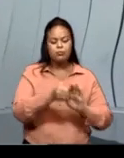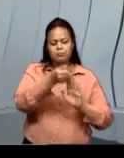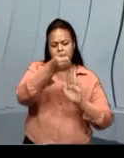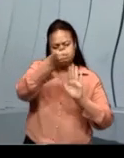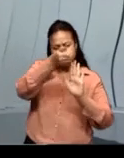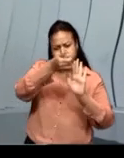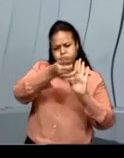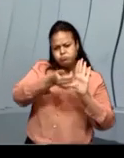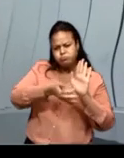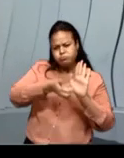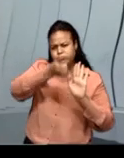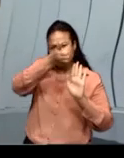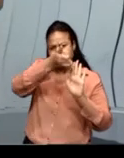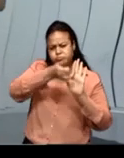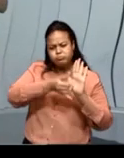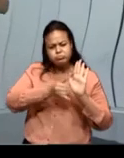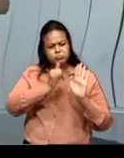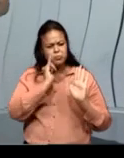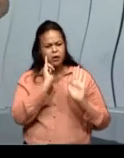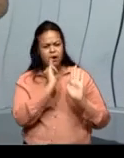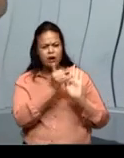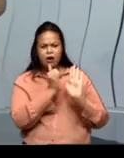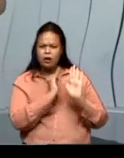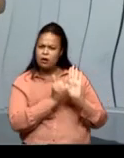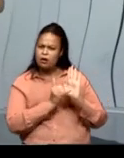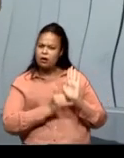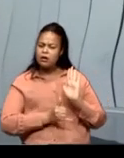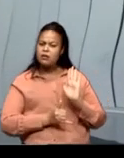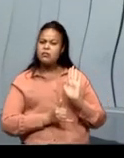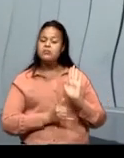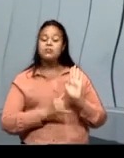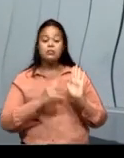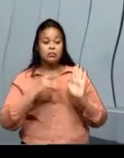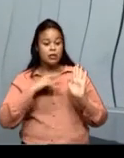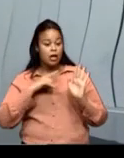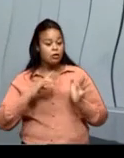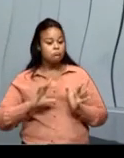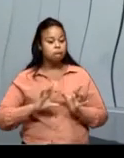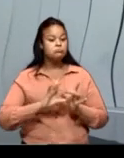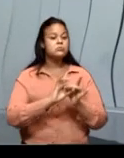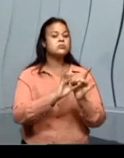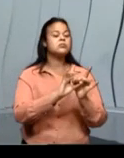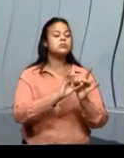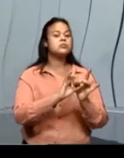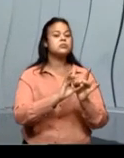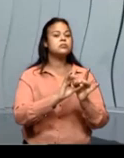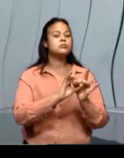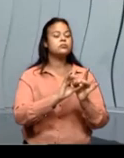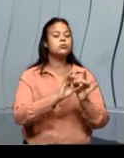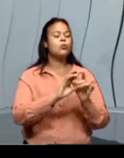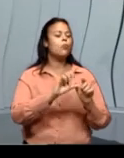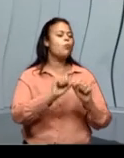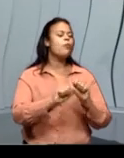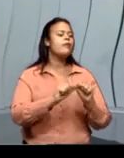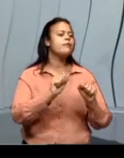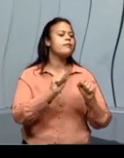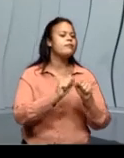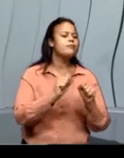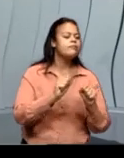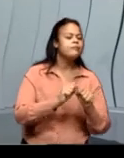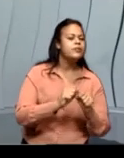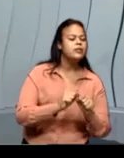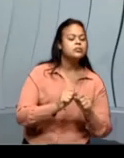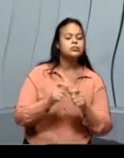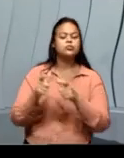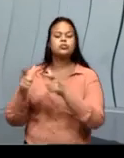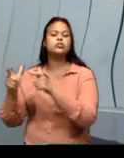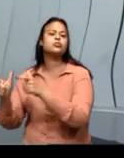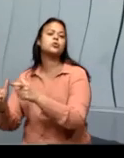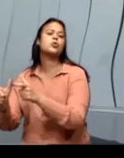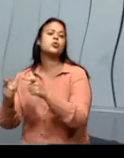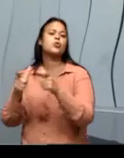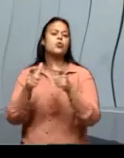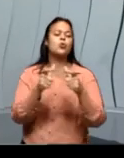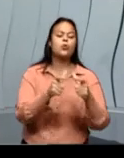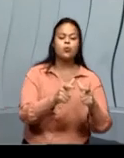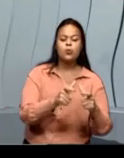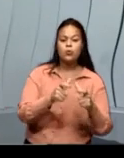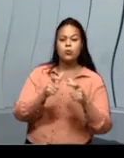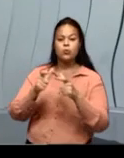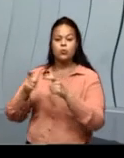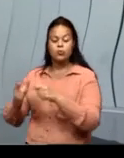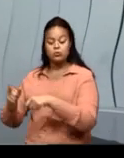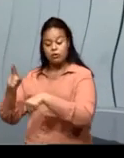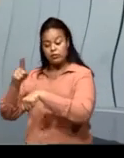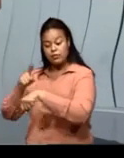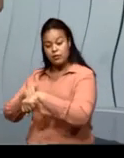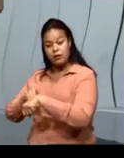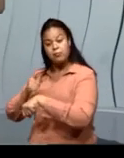porque tem elementos da narração, as ações, das personagens, um determinado local, um determinado